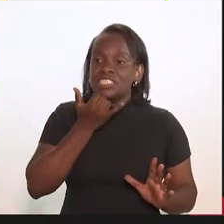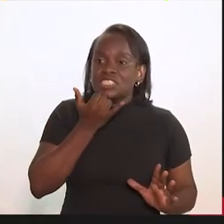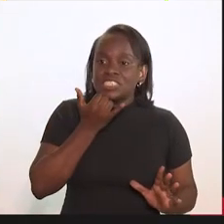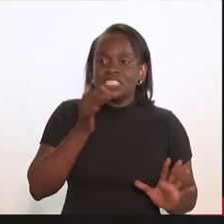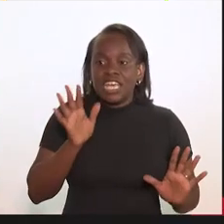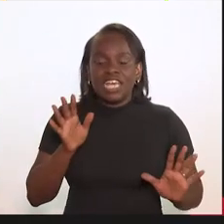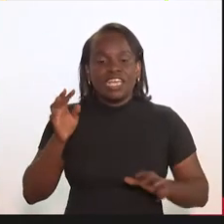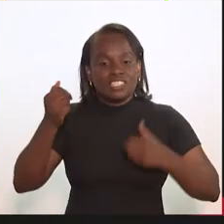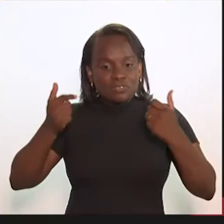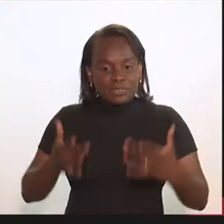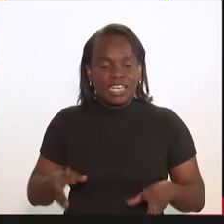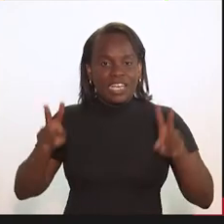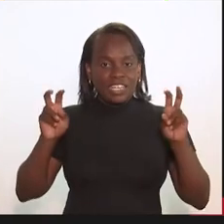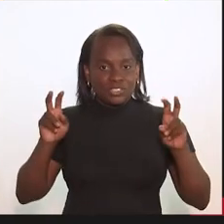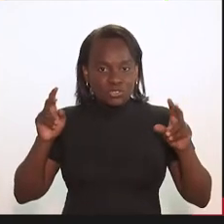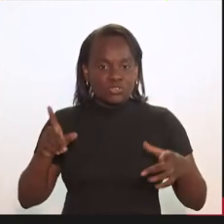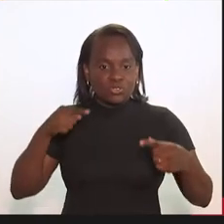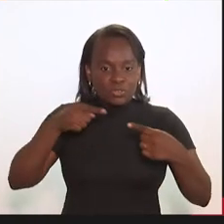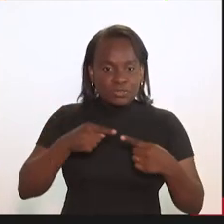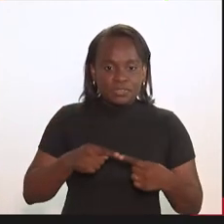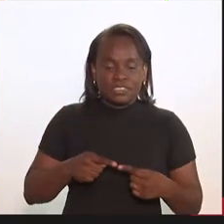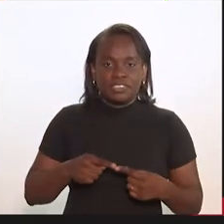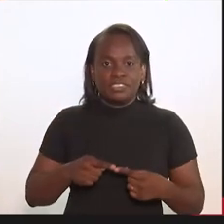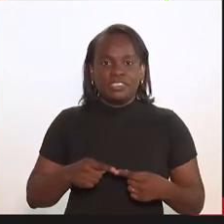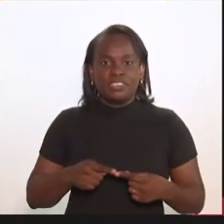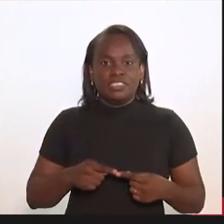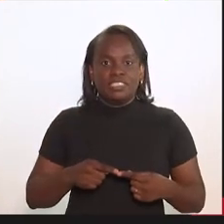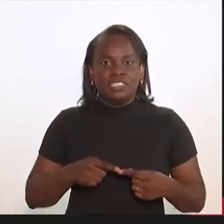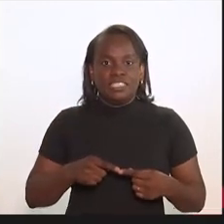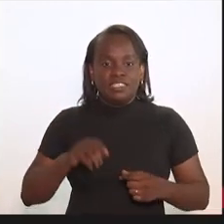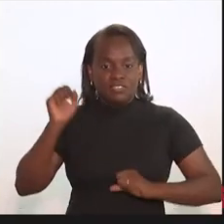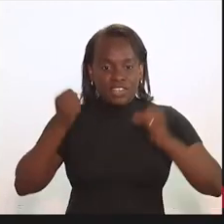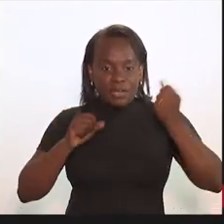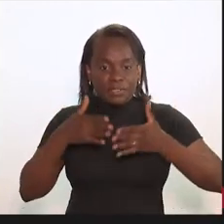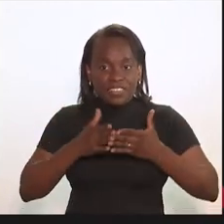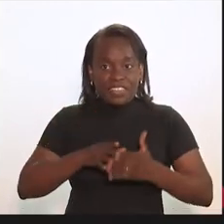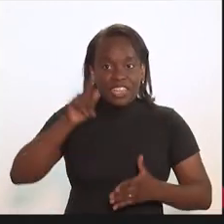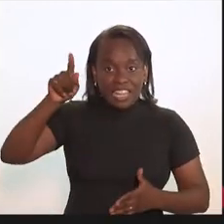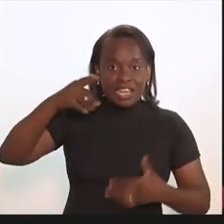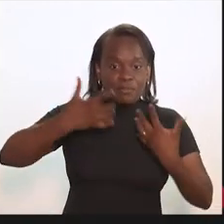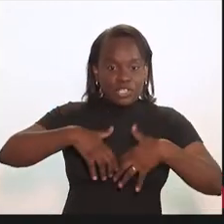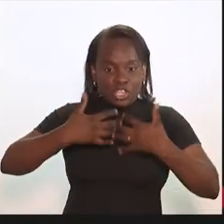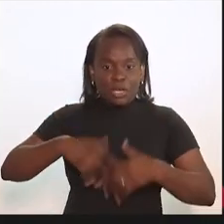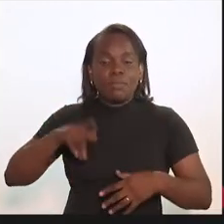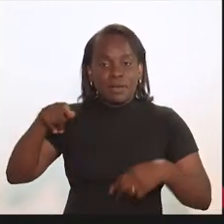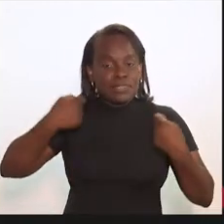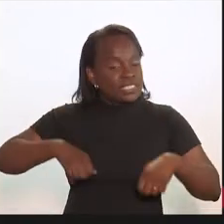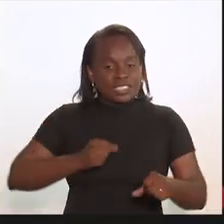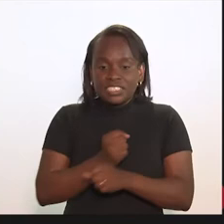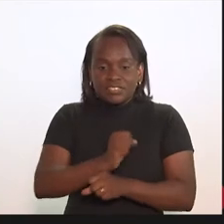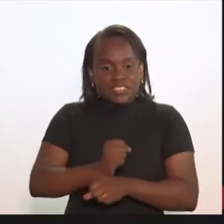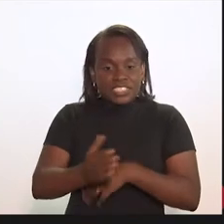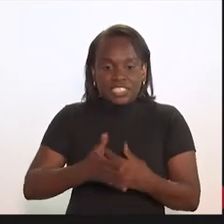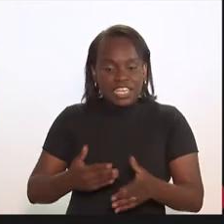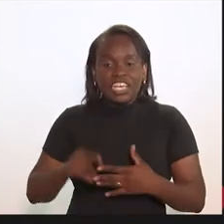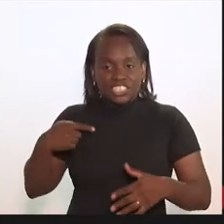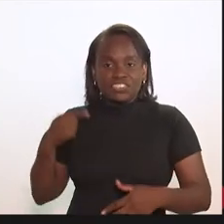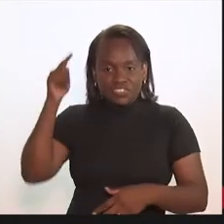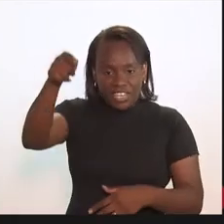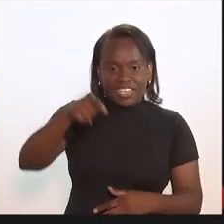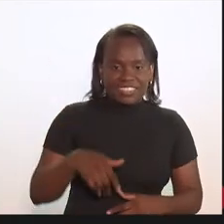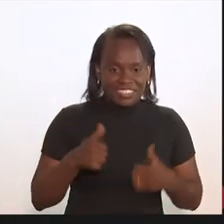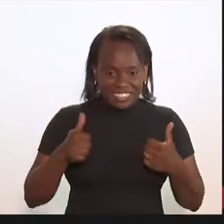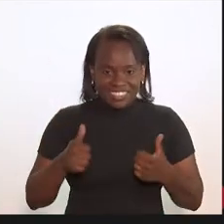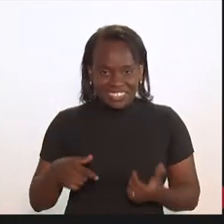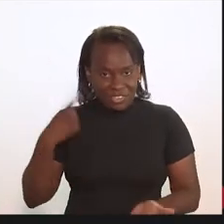desculpa para poder tratar de um assunto ligado à questão da indústria naval lá em Petrópolis, mas você vai dar um jeito de nos receber